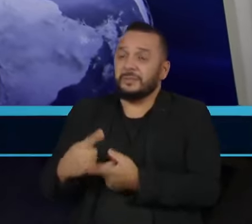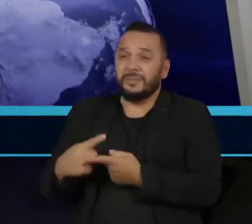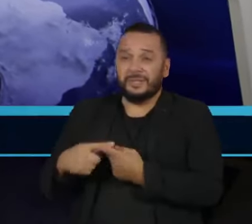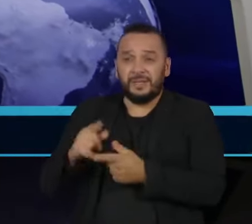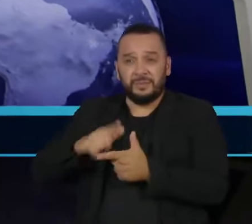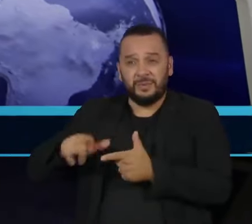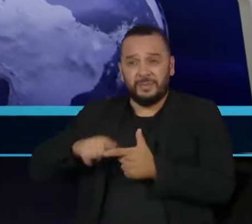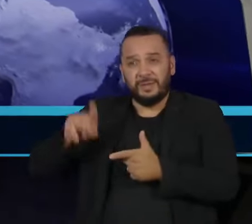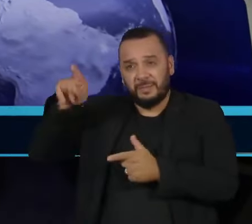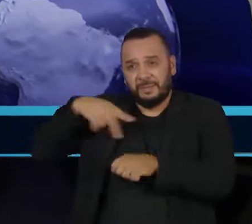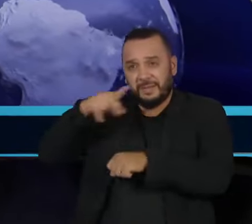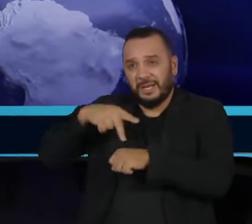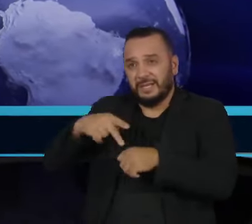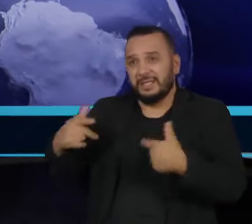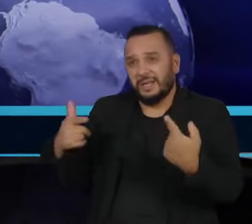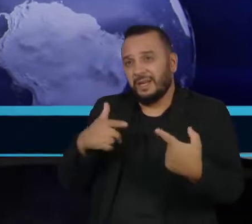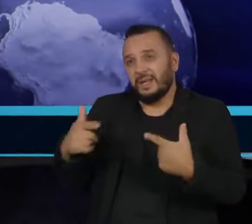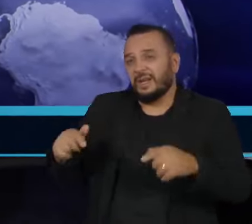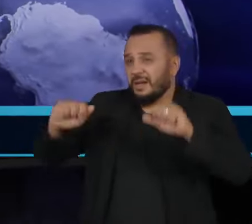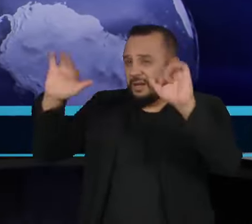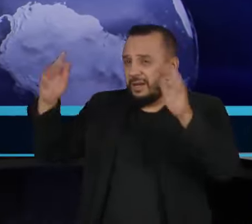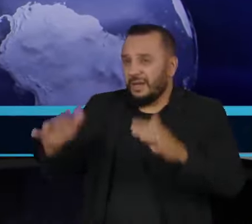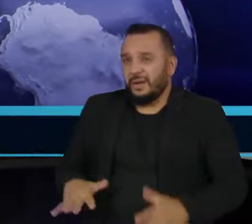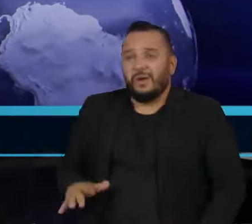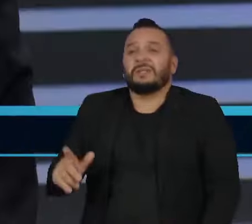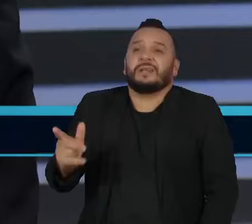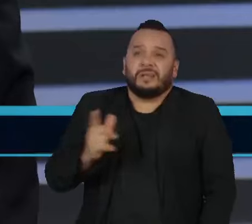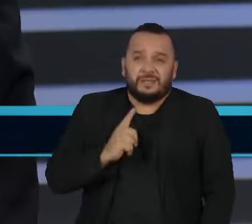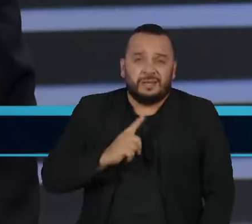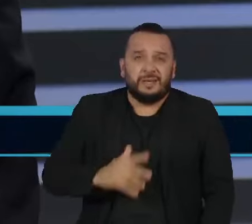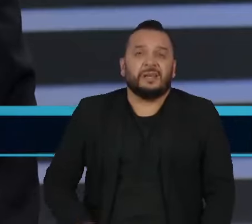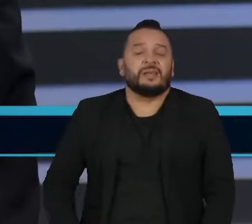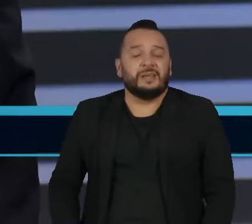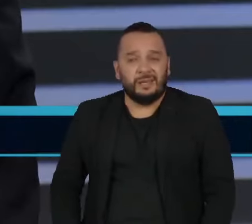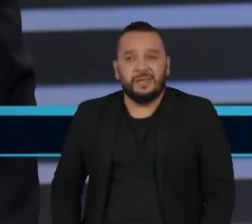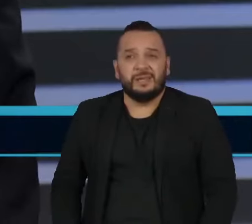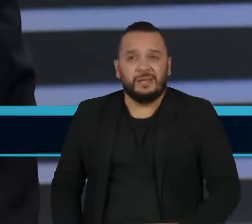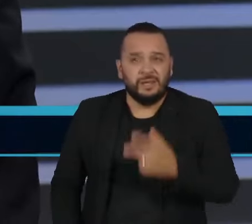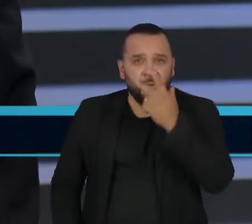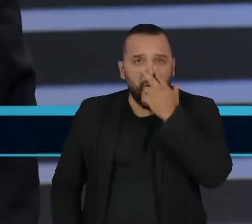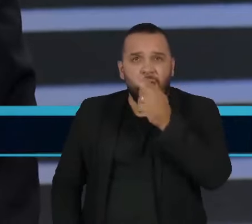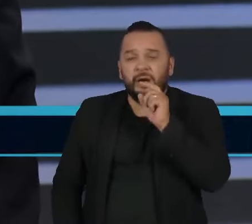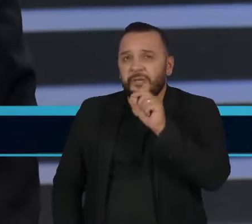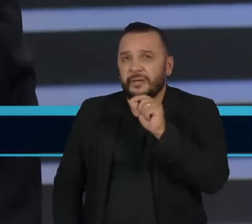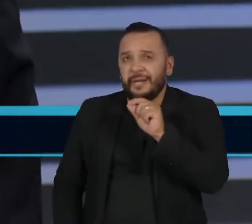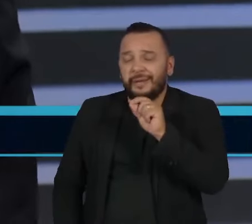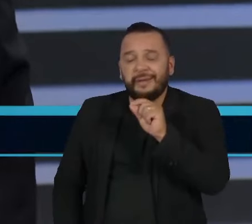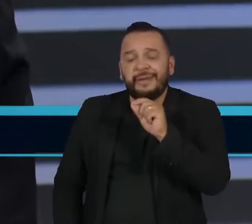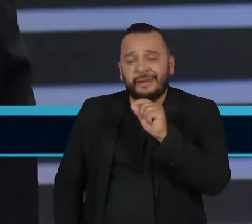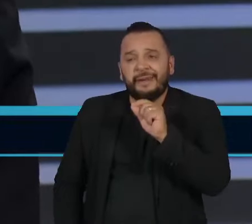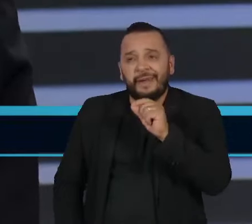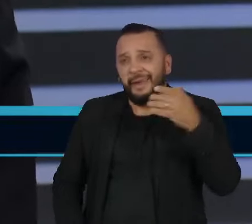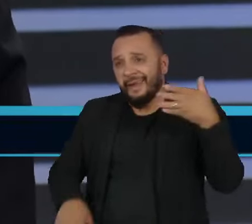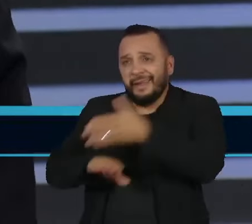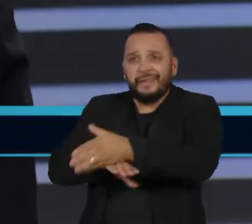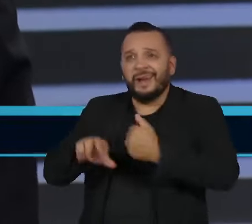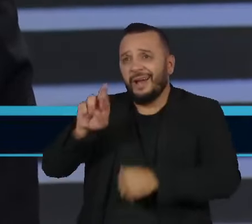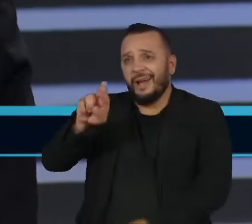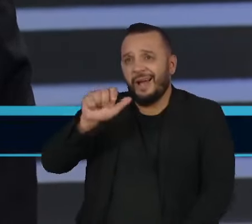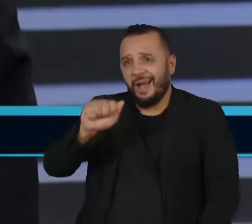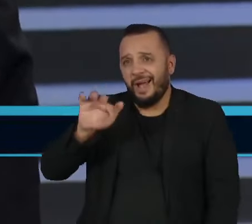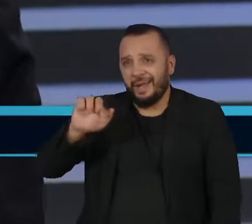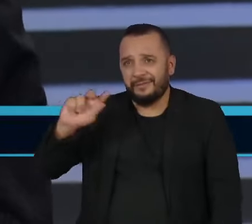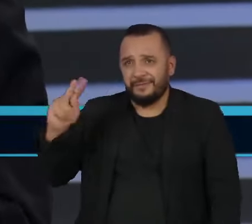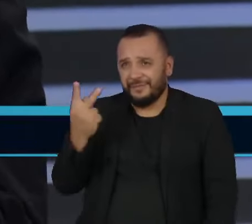caótica sobre qualquer perspectiva que você tenha. Eu acho que a possível invasão em Rafael é um horror, seria um